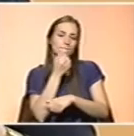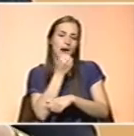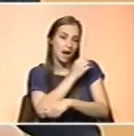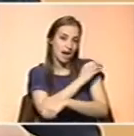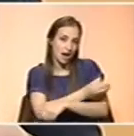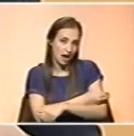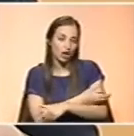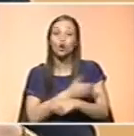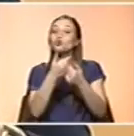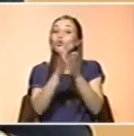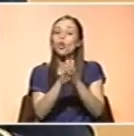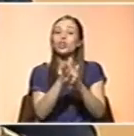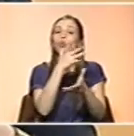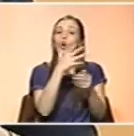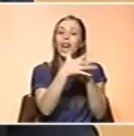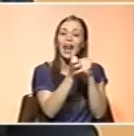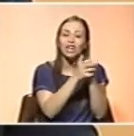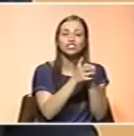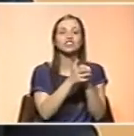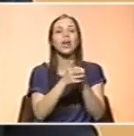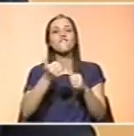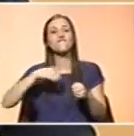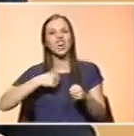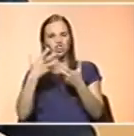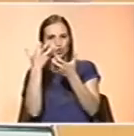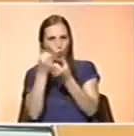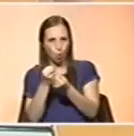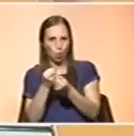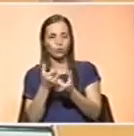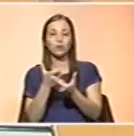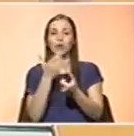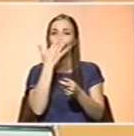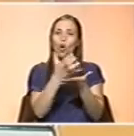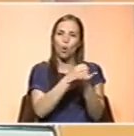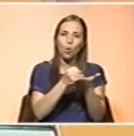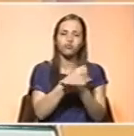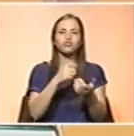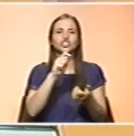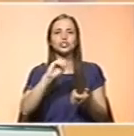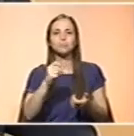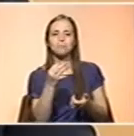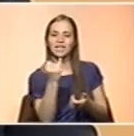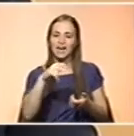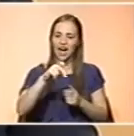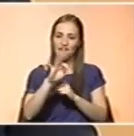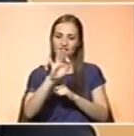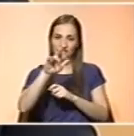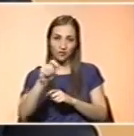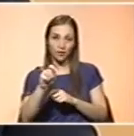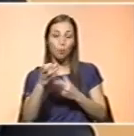verde escuro. O verde escuro. Verde escuro também. couve, por exemplo. A couve, as espinafras são altamente ricos em vitamina A.